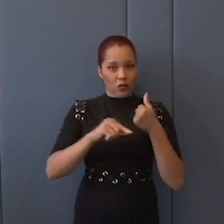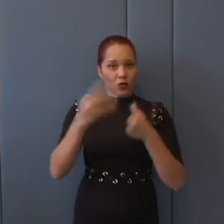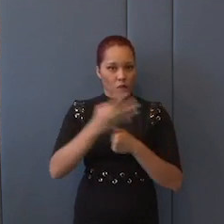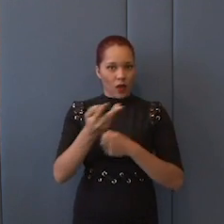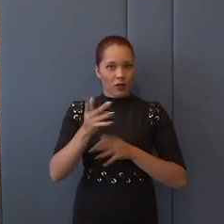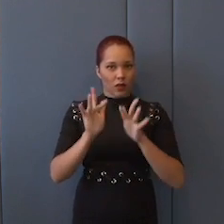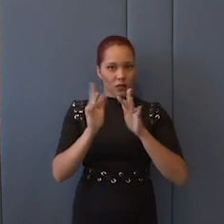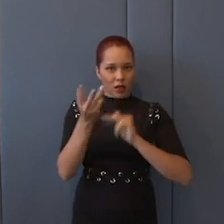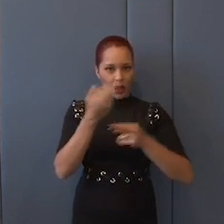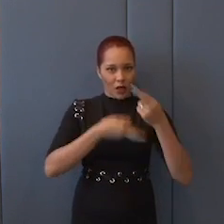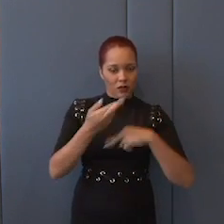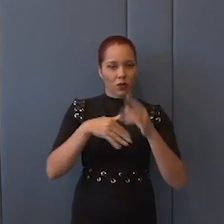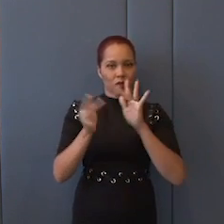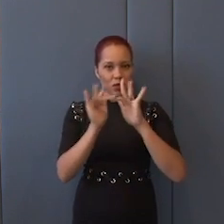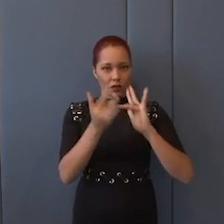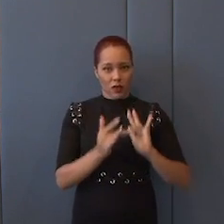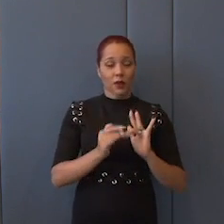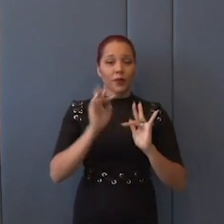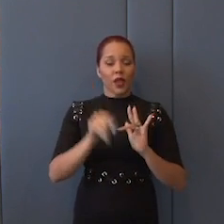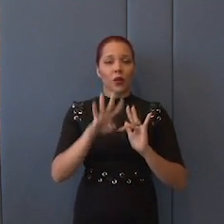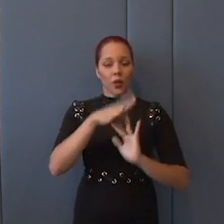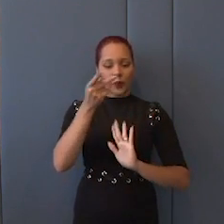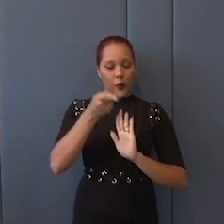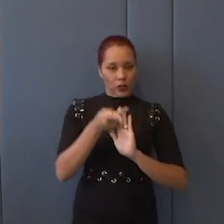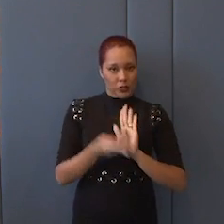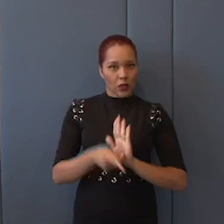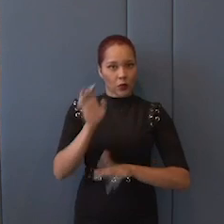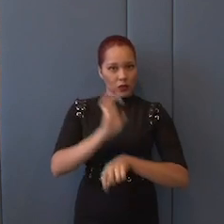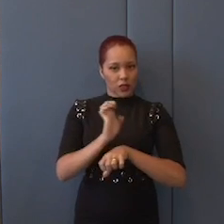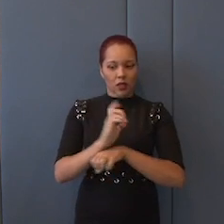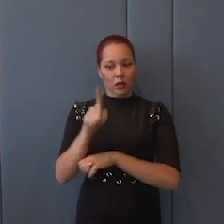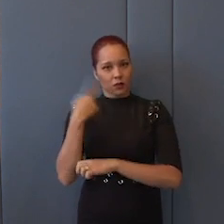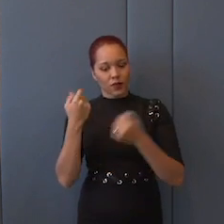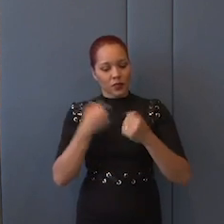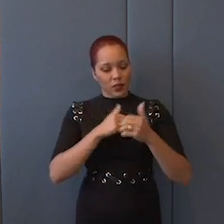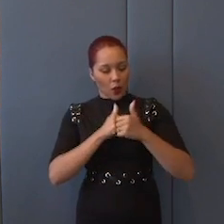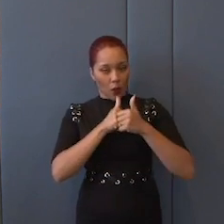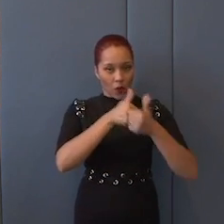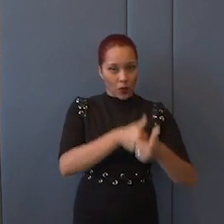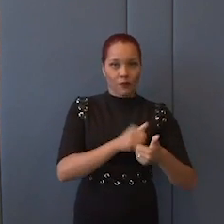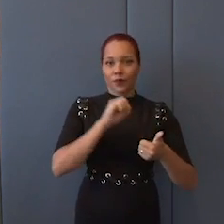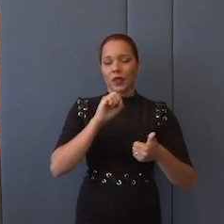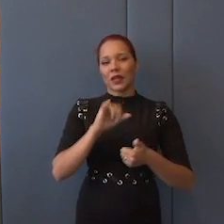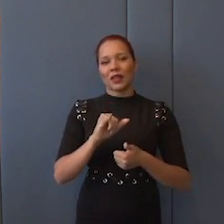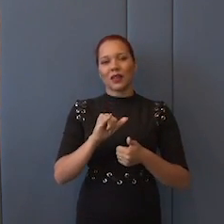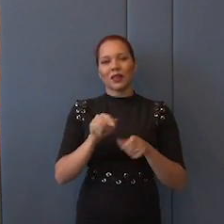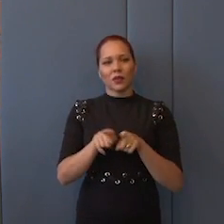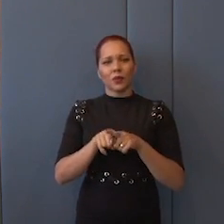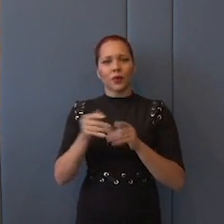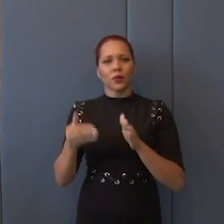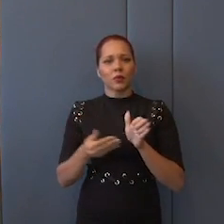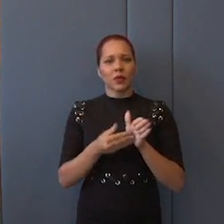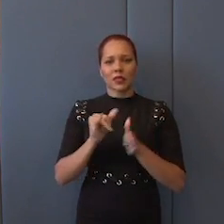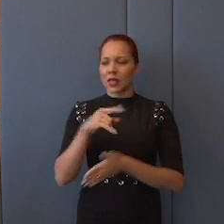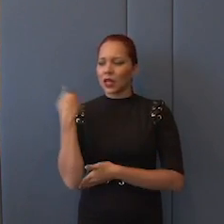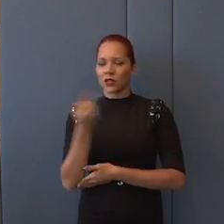internacionais podem ser considerados posições de Estado, pelas quais a gente teria que realmente se guiar, e, no limite, se